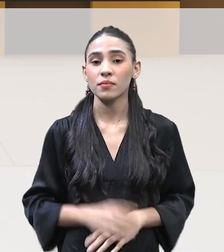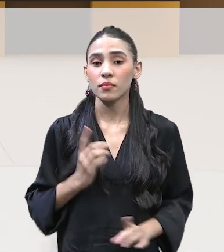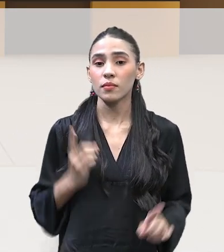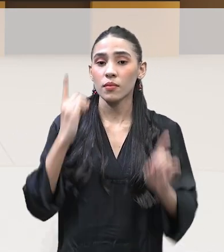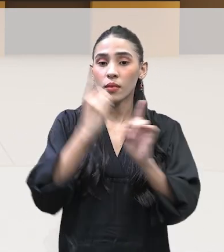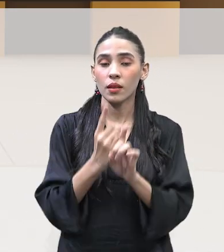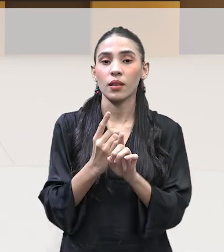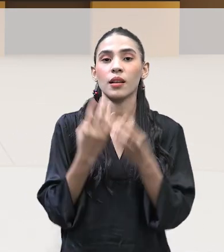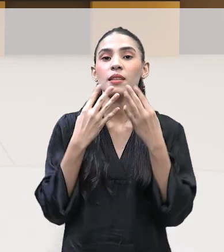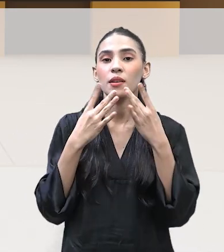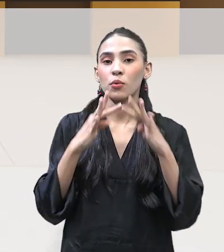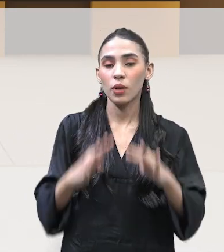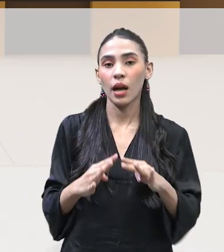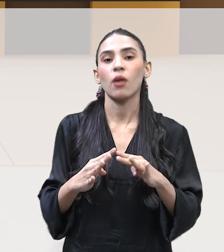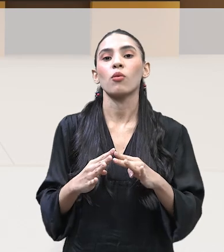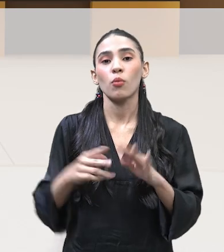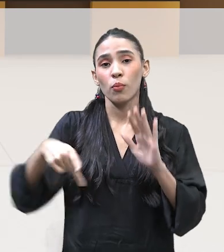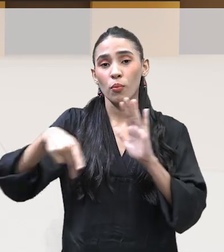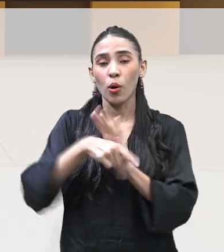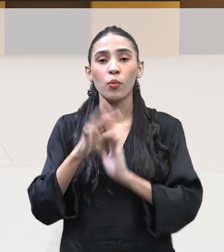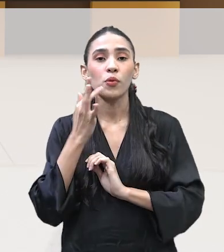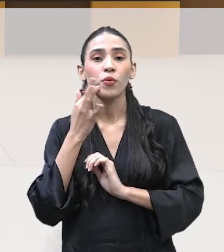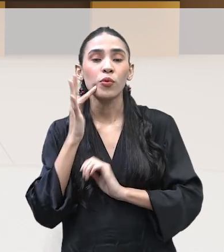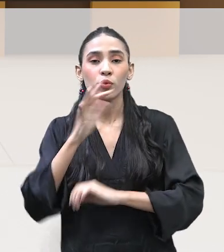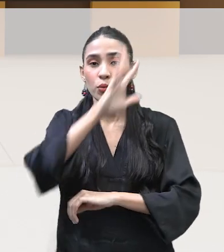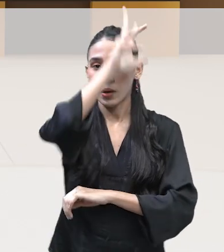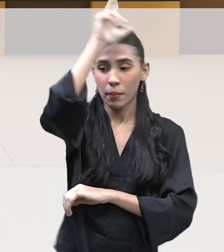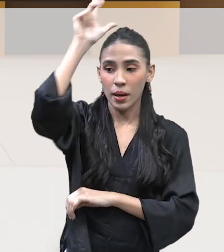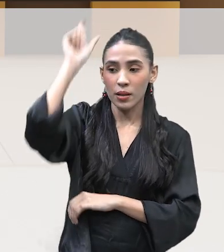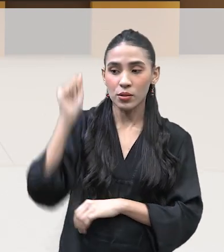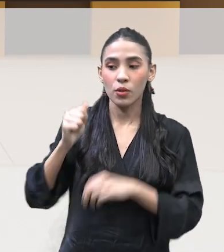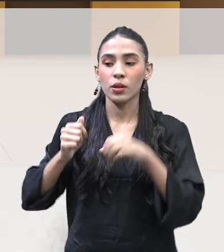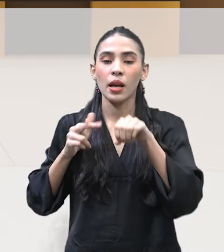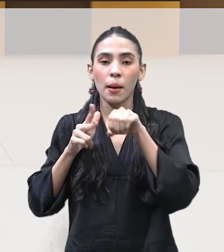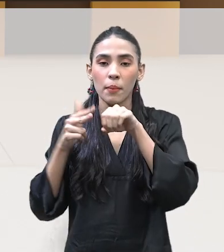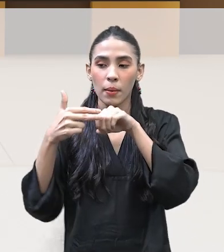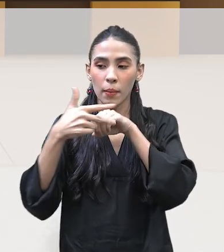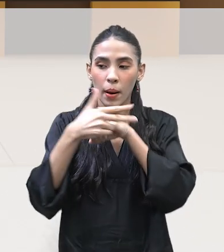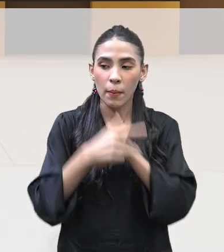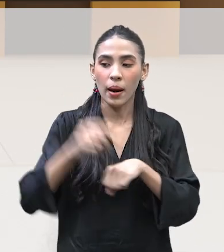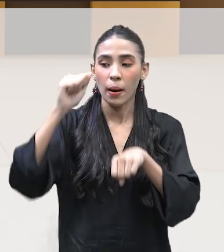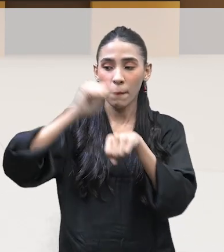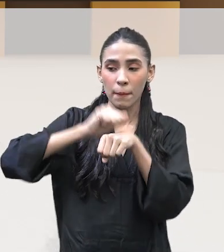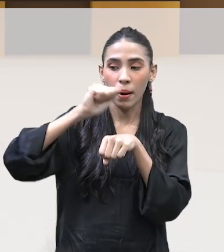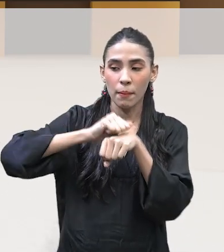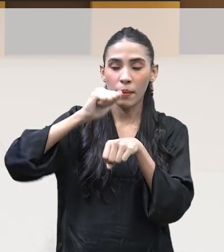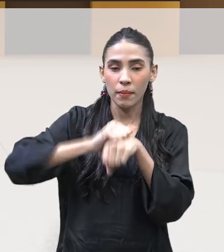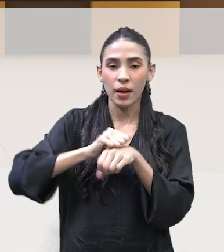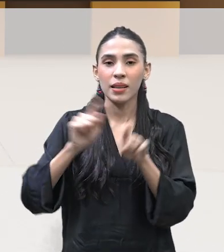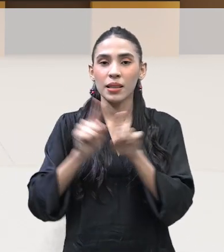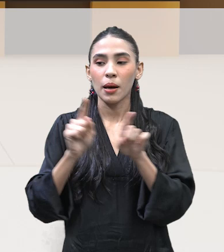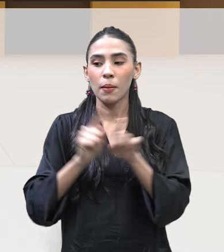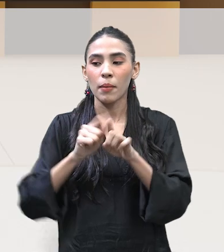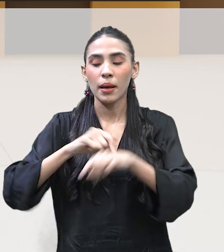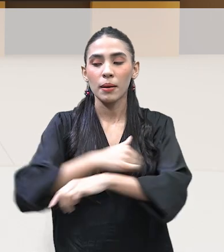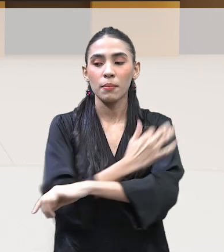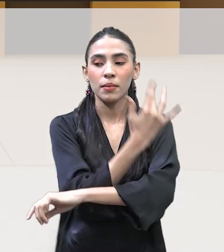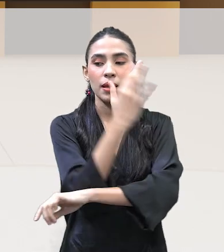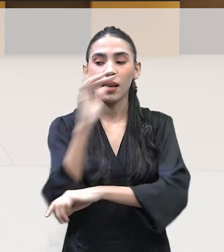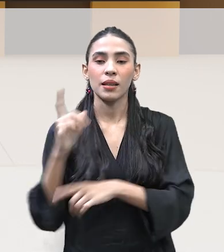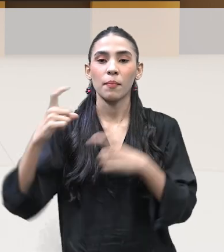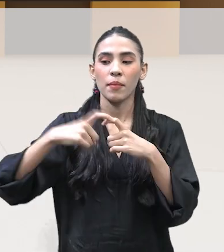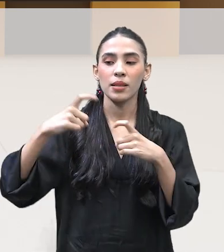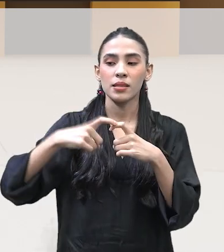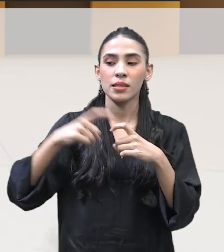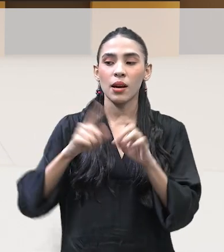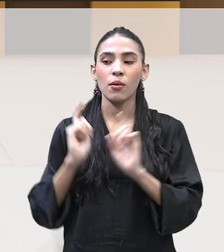recursos naturais abundantes como frutas amazônicas, açaí, cupuaçu, castanha do Pará, madeira certificada, plantas medicinais e produtos da